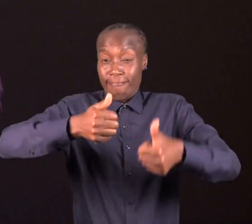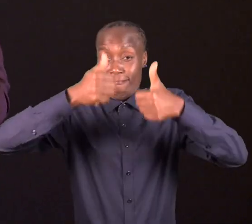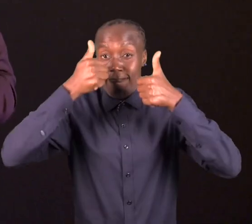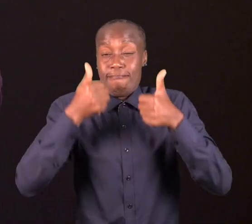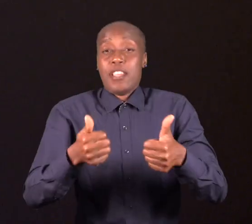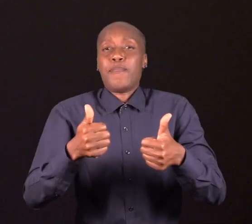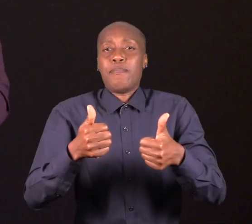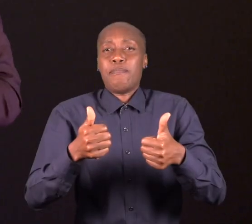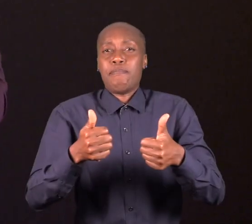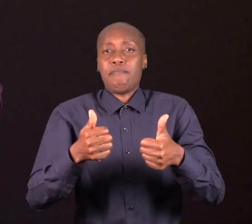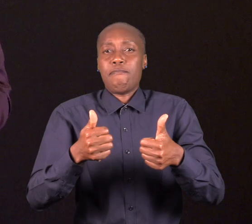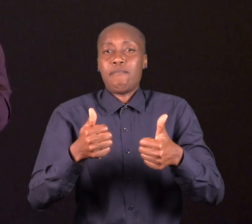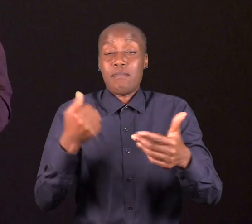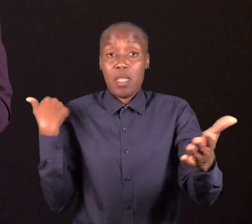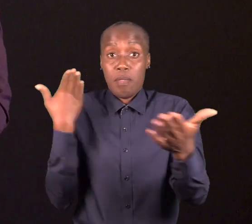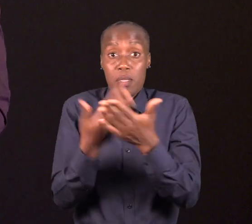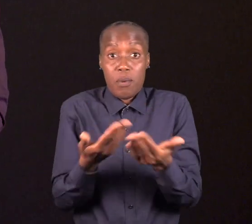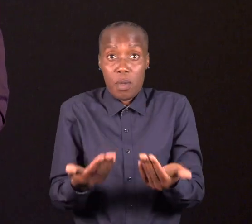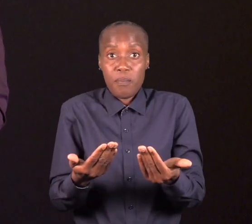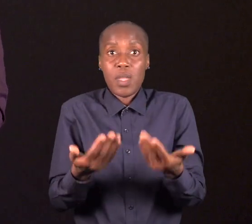Hoje, com um pouco mais de informação,